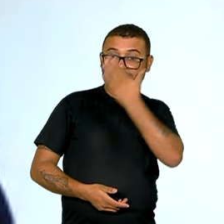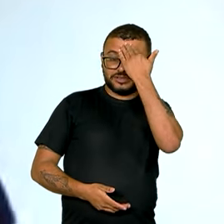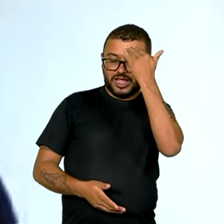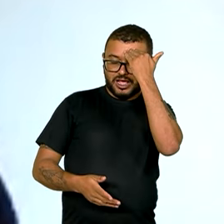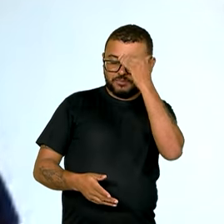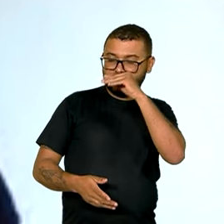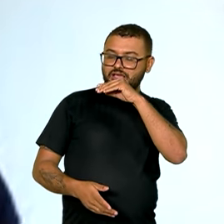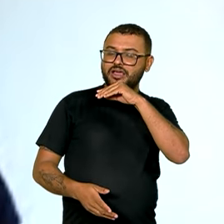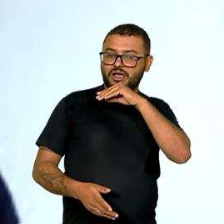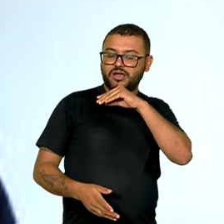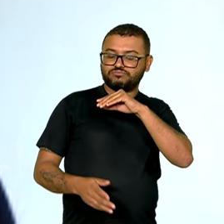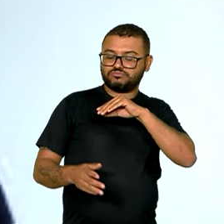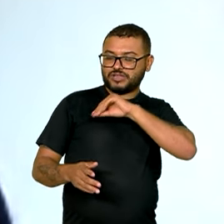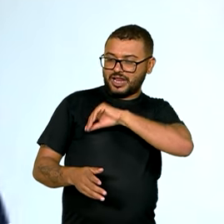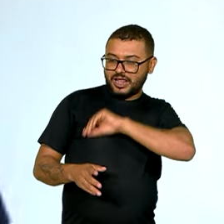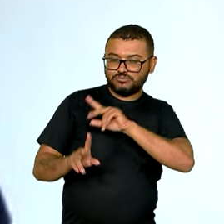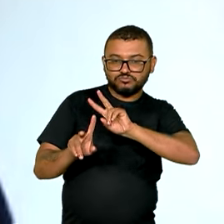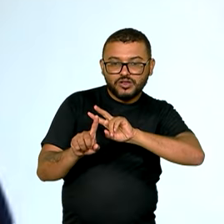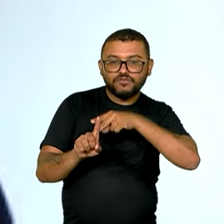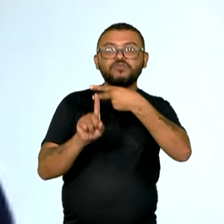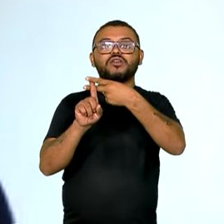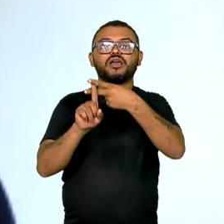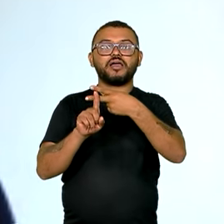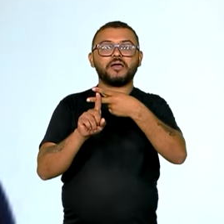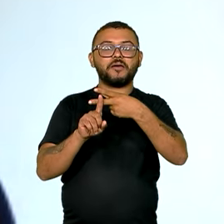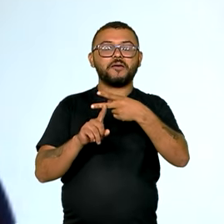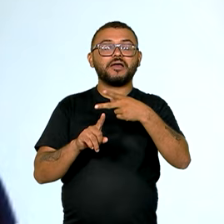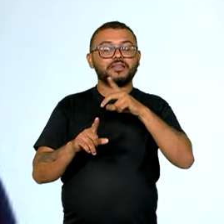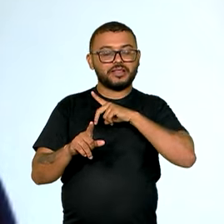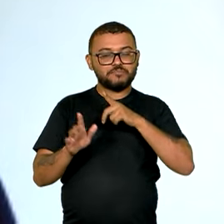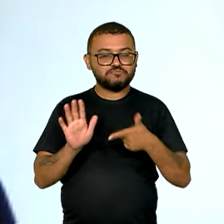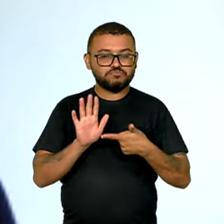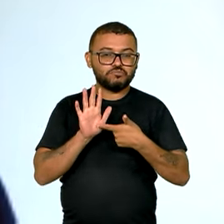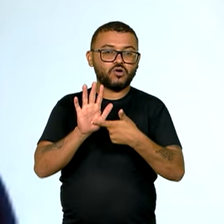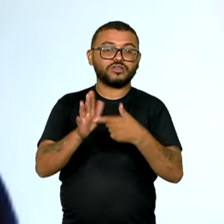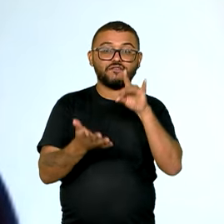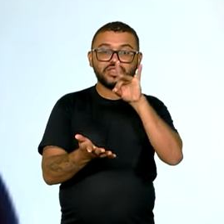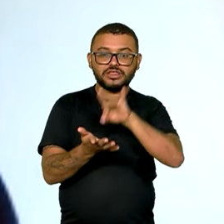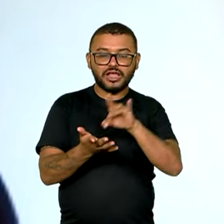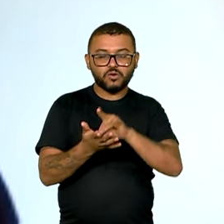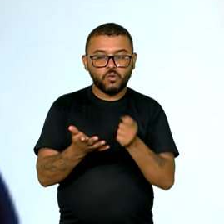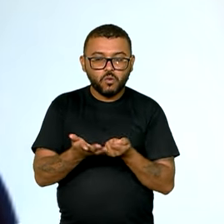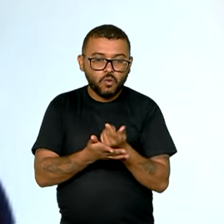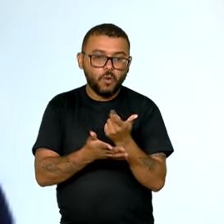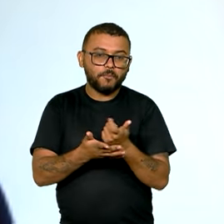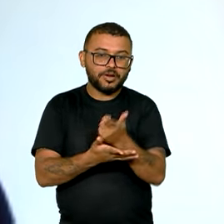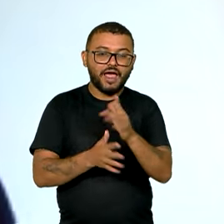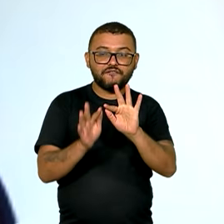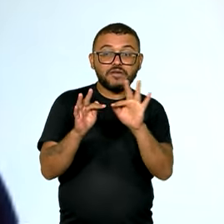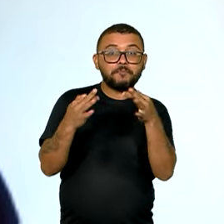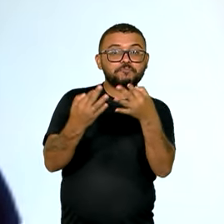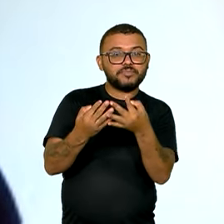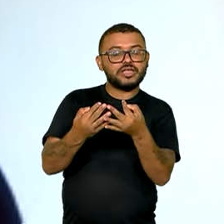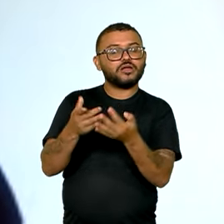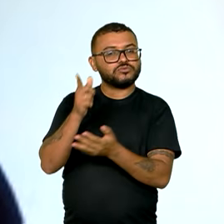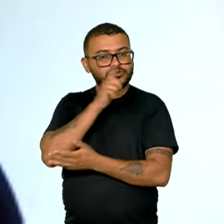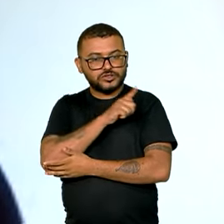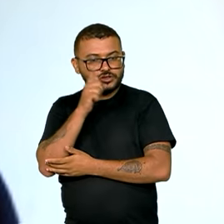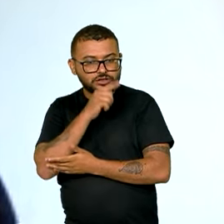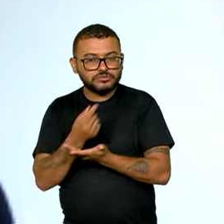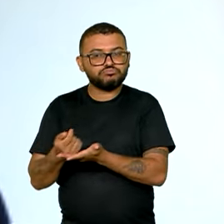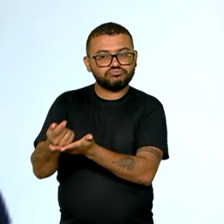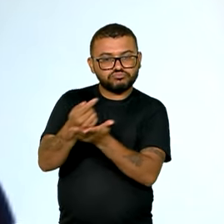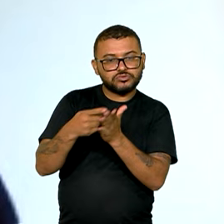da inflação que eu ganho real, que a gente fala, ele garante melhor poder de compra das famílias, maior poder aquisitivo das